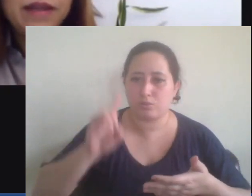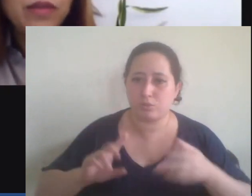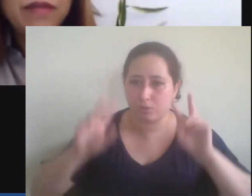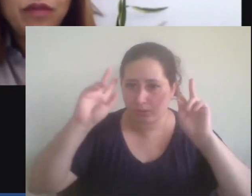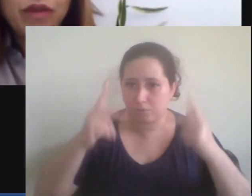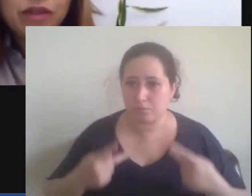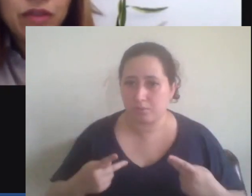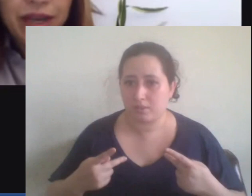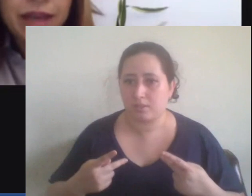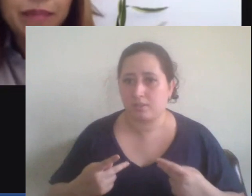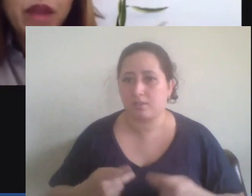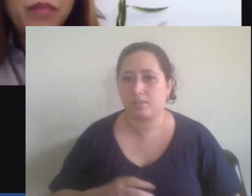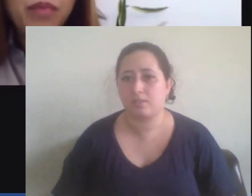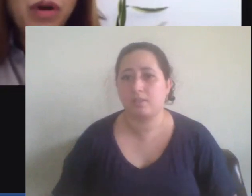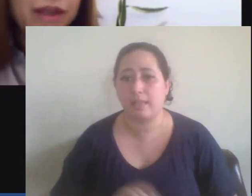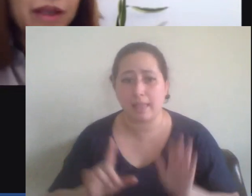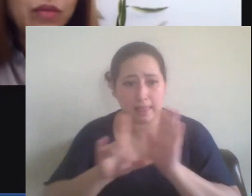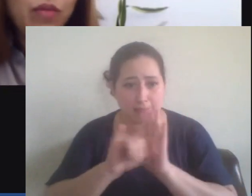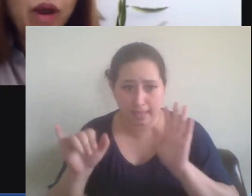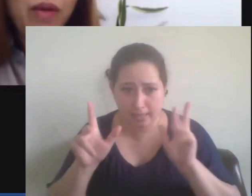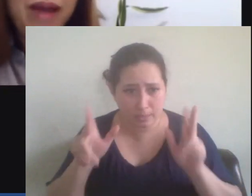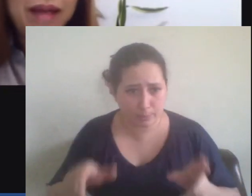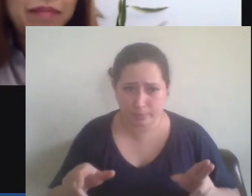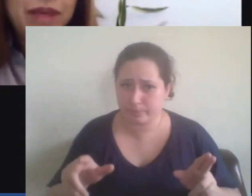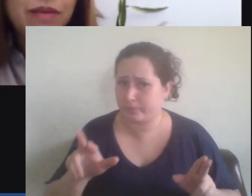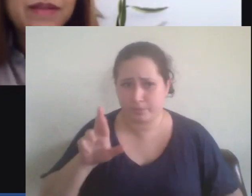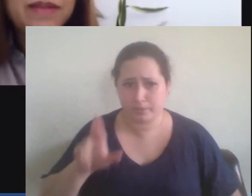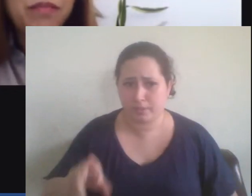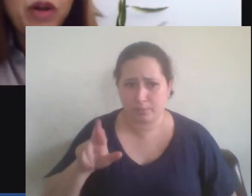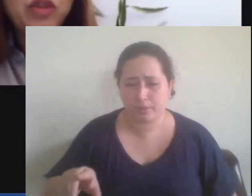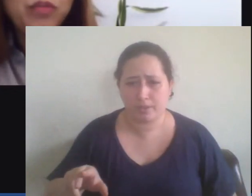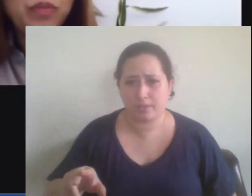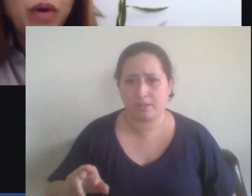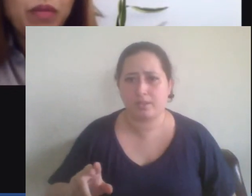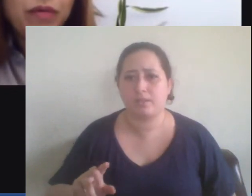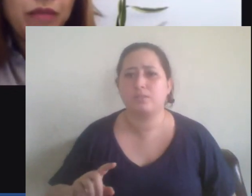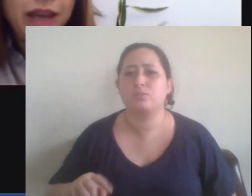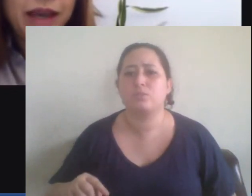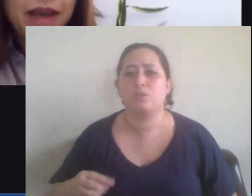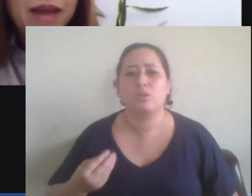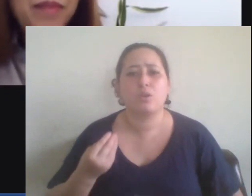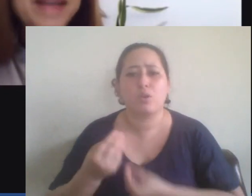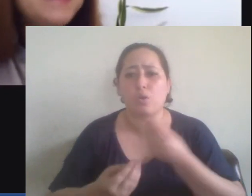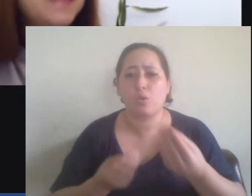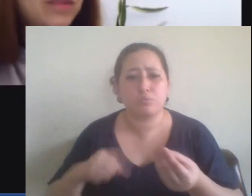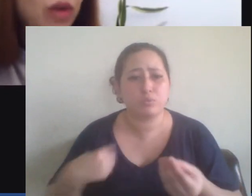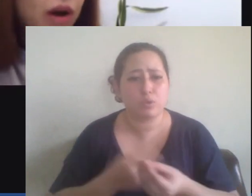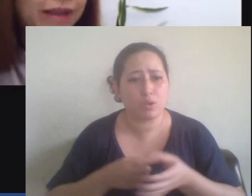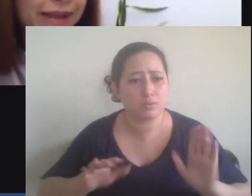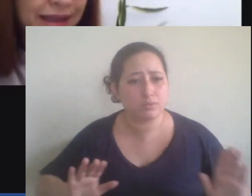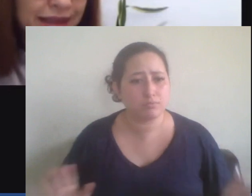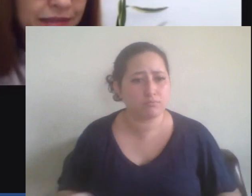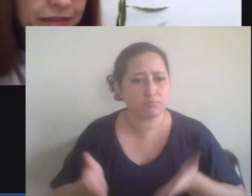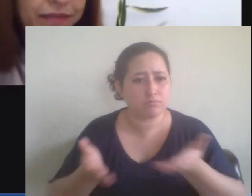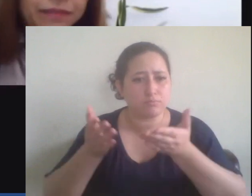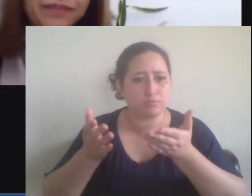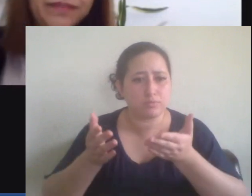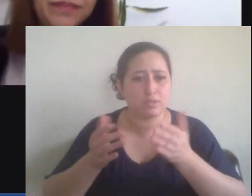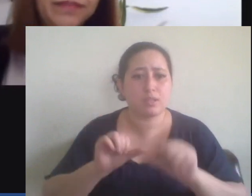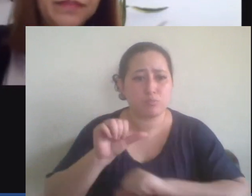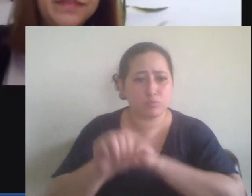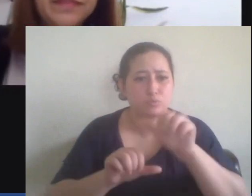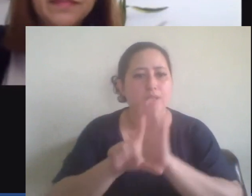força de lei portanto qual é o caminho que se pode promover para que se torne lei